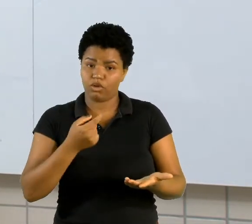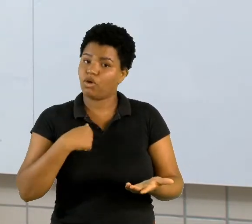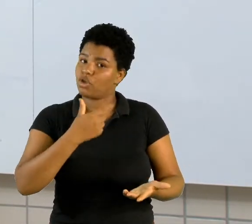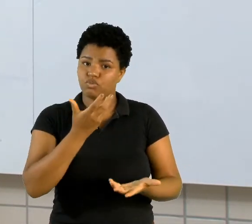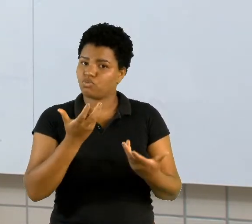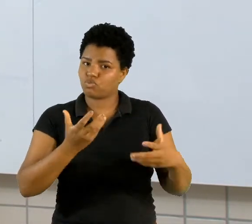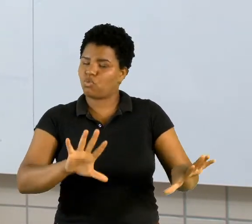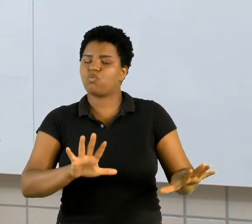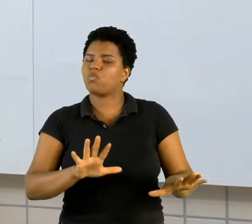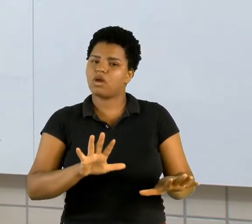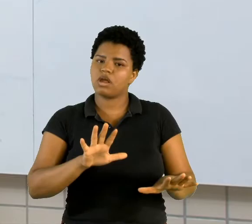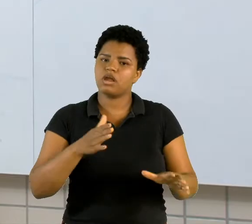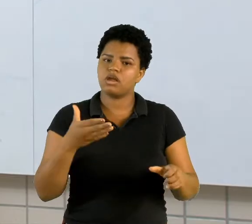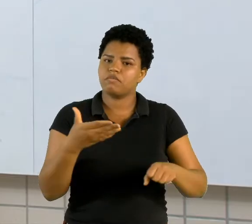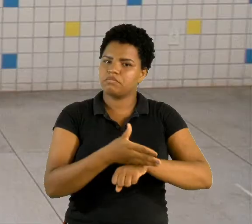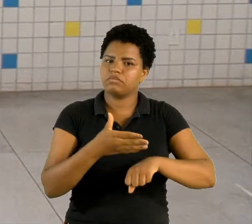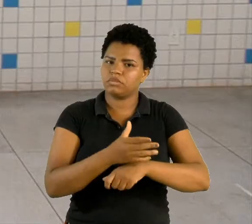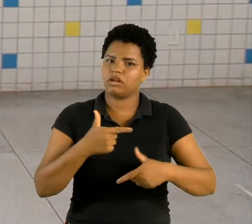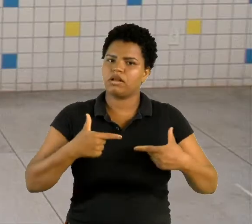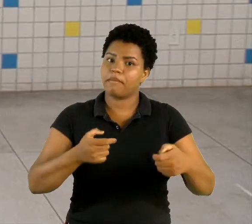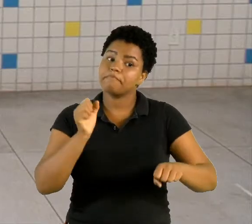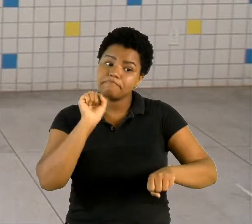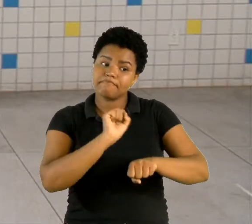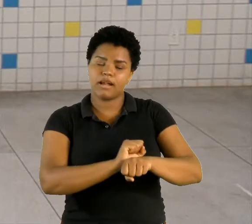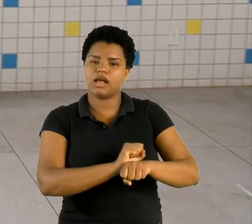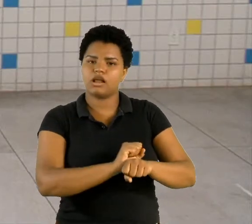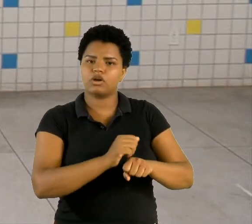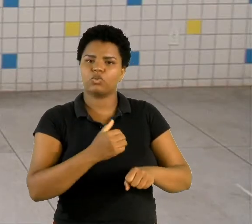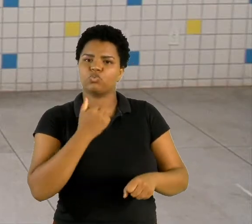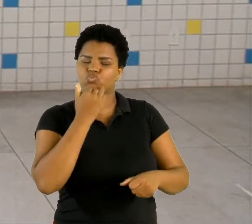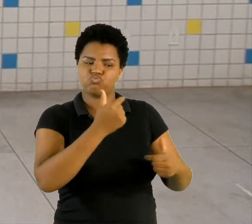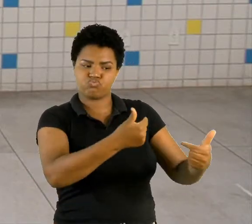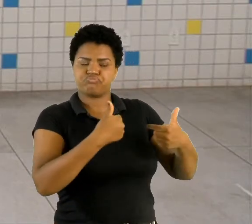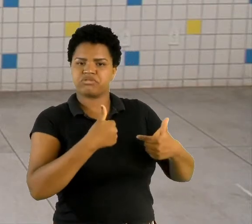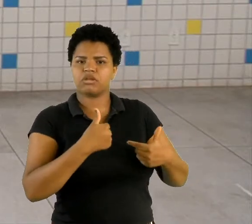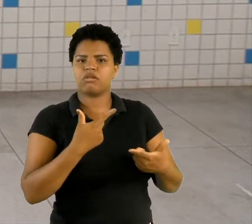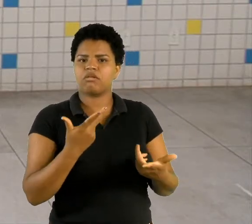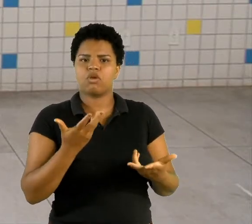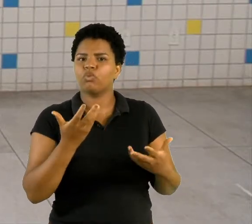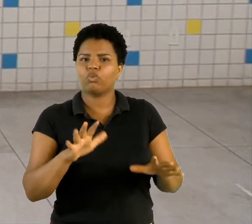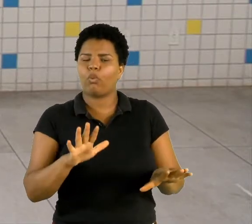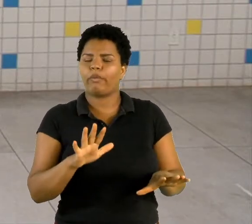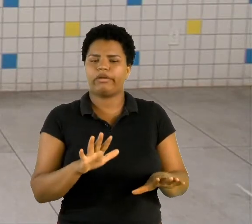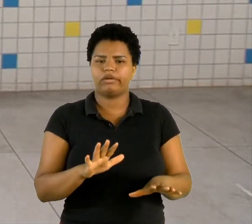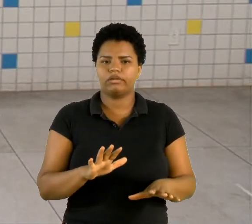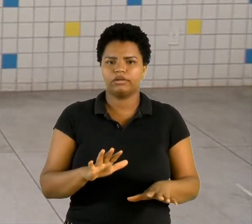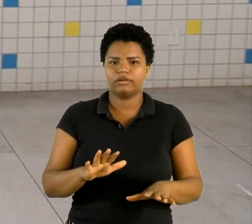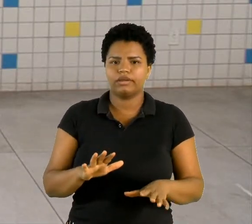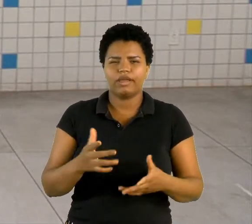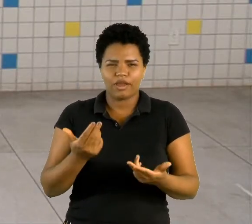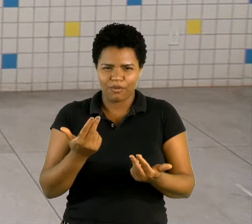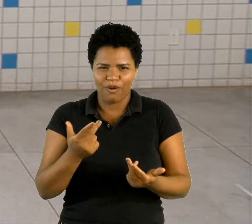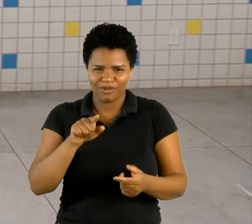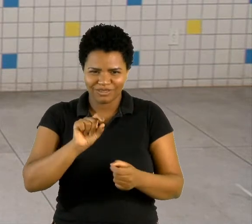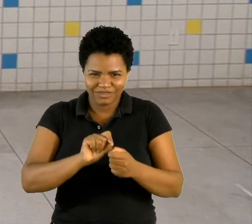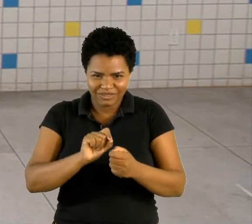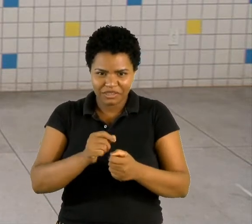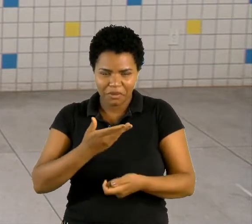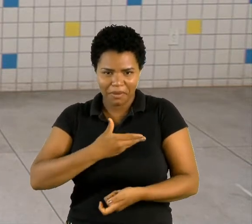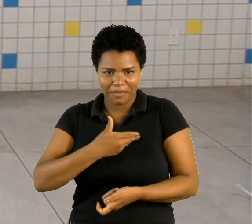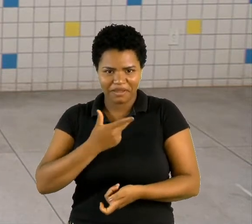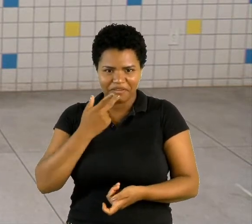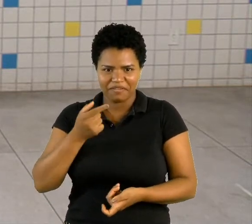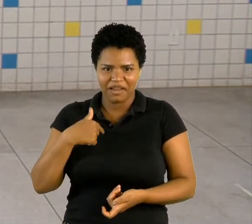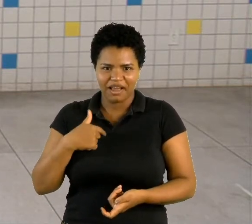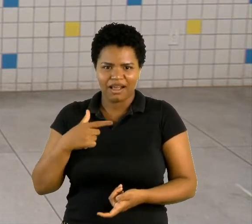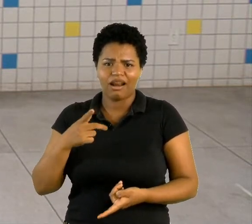que eu estou fora, certo? Sabe quando você está brincando e aí um colega fala, ei, folhinha verde, folhinha verde, ele fala, estou fora, estou fora da